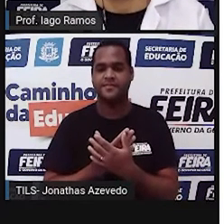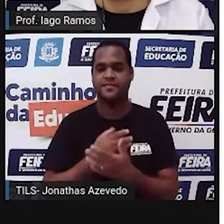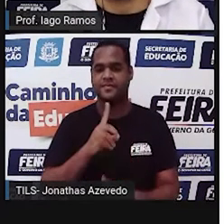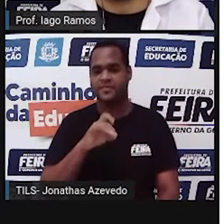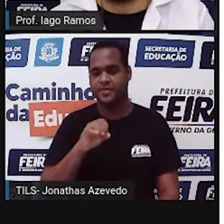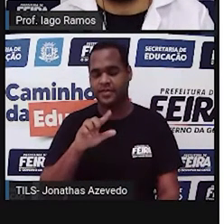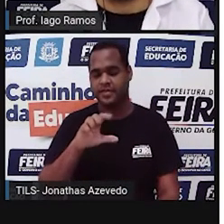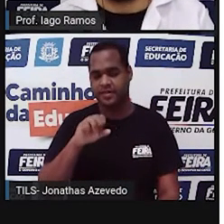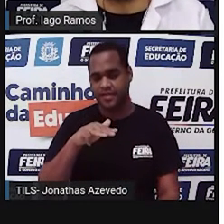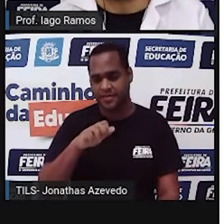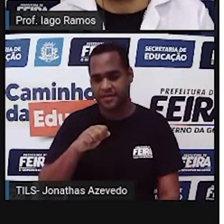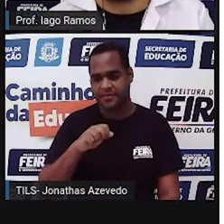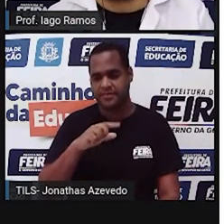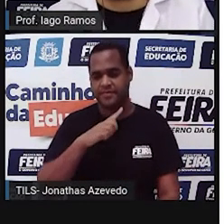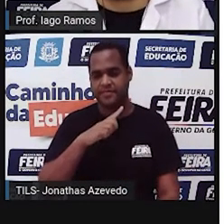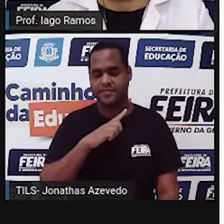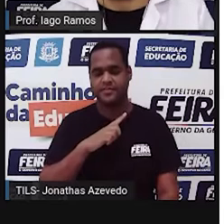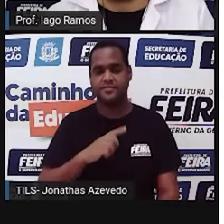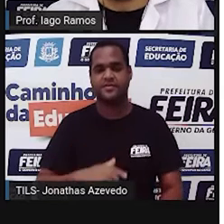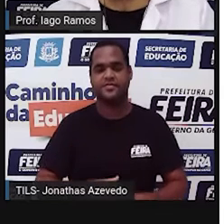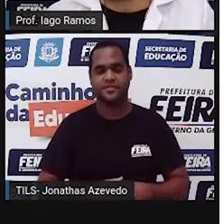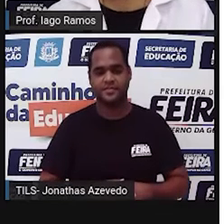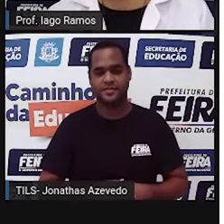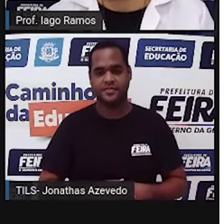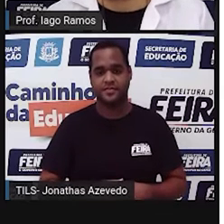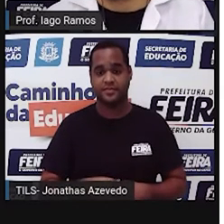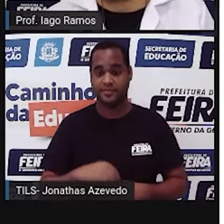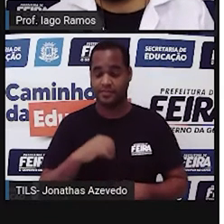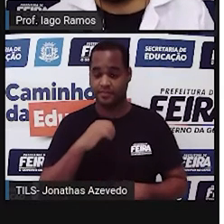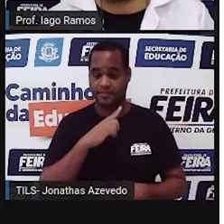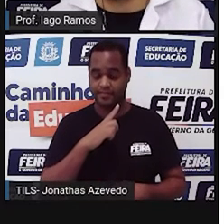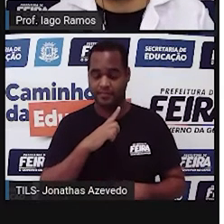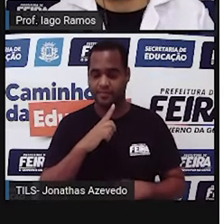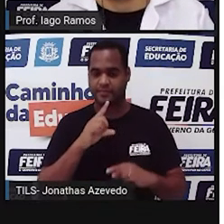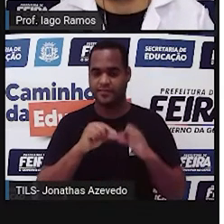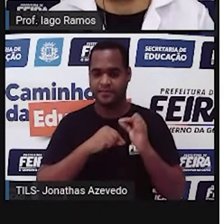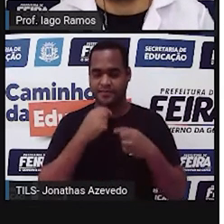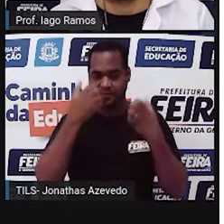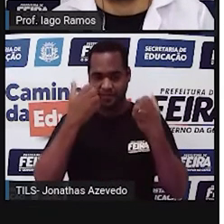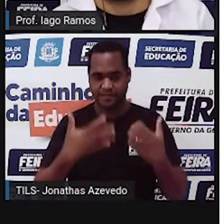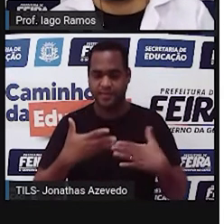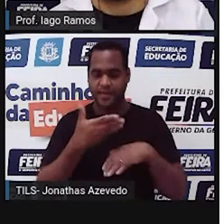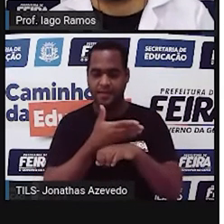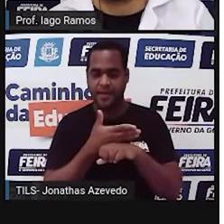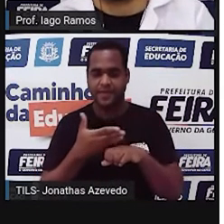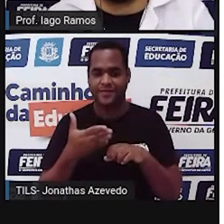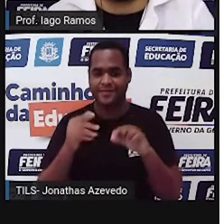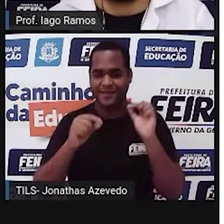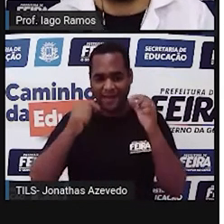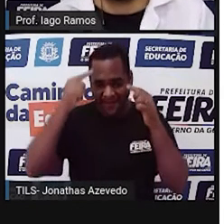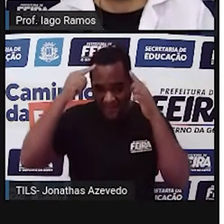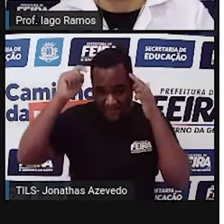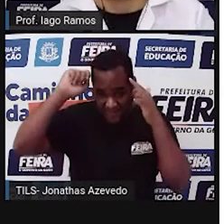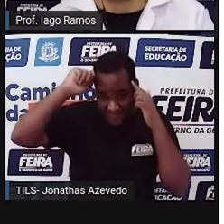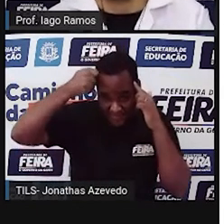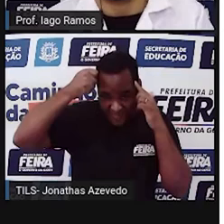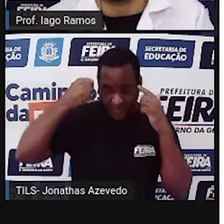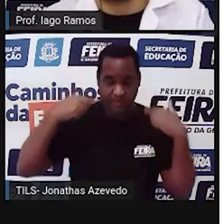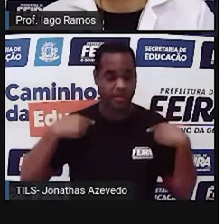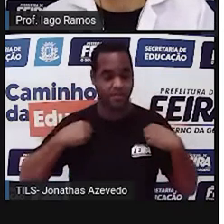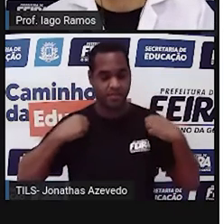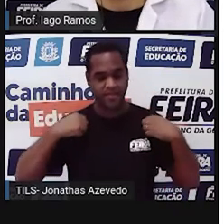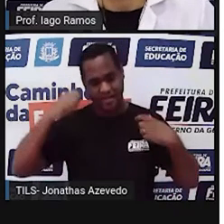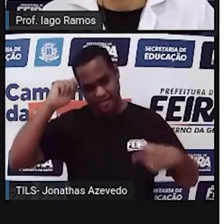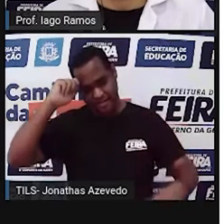Dias Lima, tá? Bom, eu tenho pele branca, meu cabelo é preto, no momento eu visto uma camisa